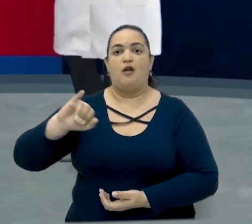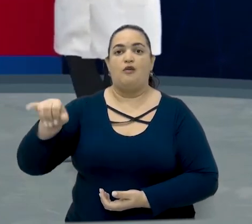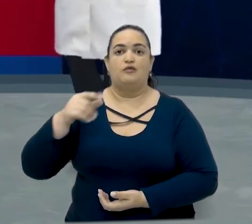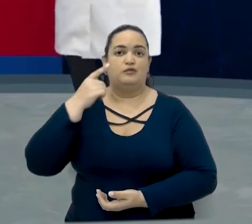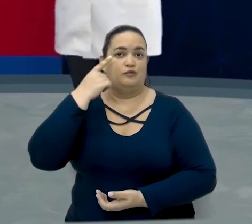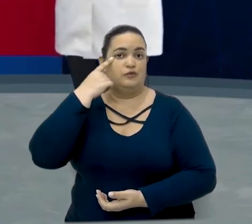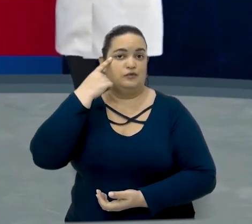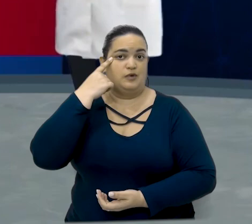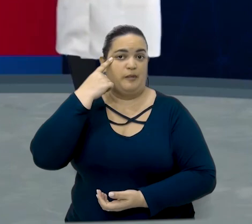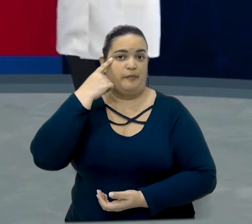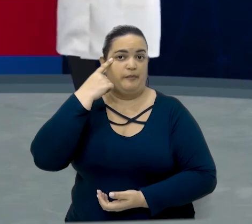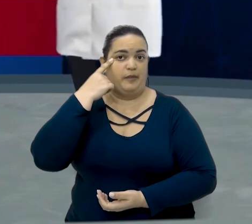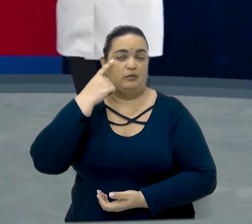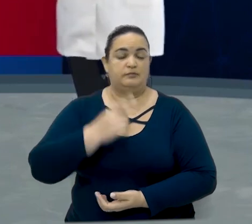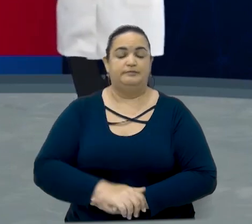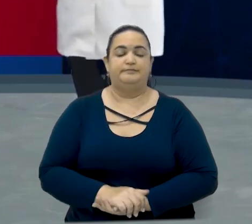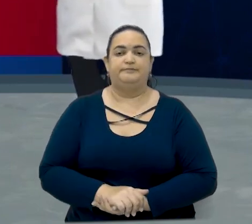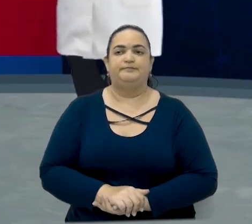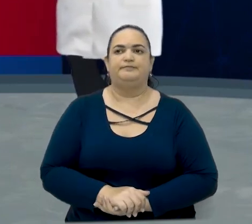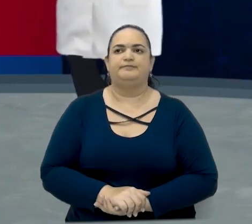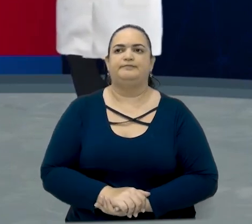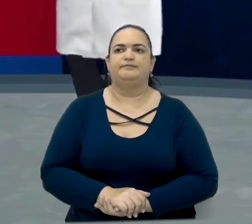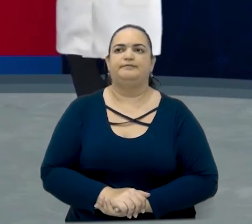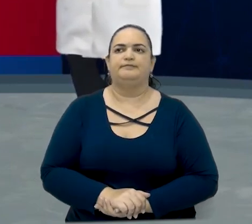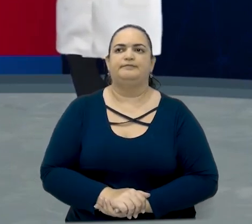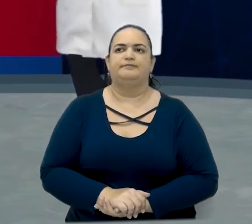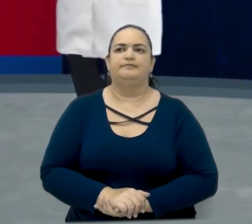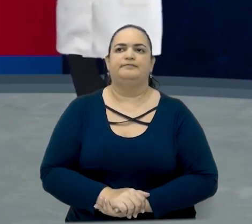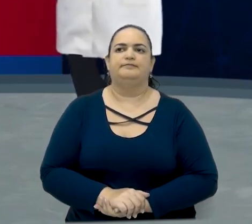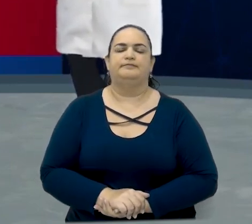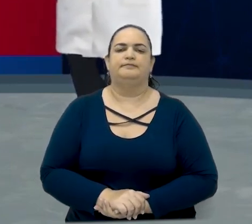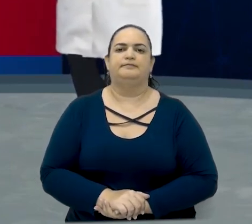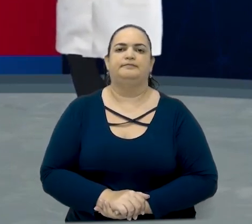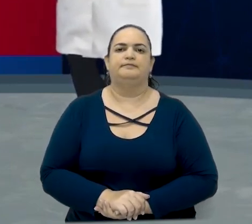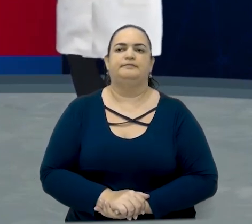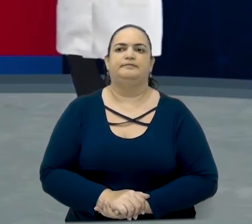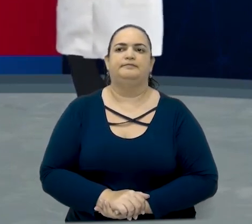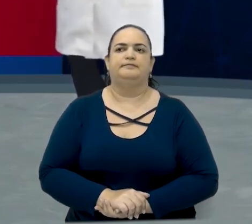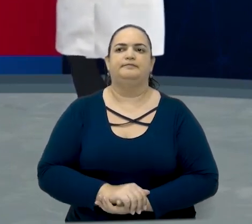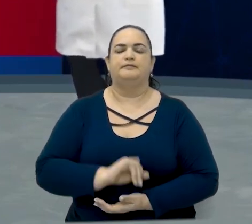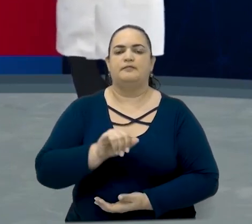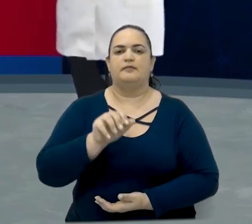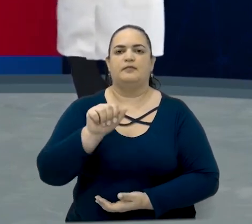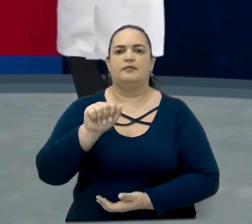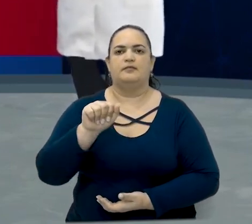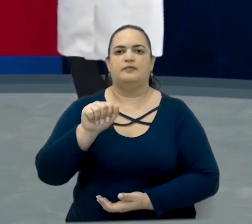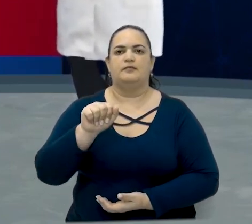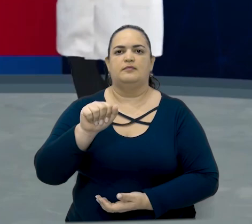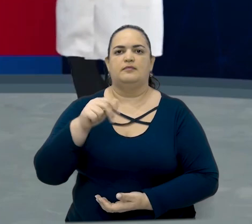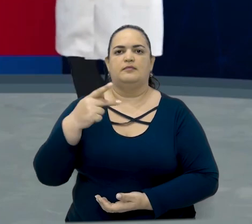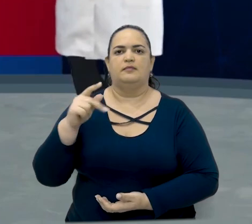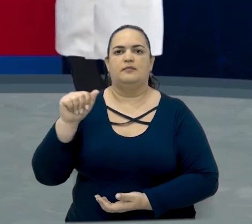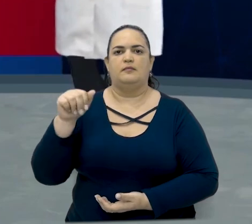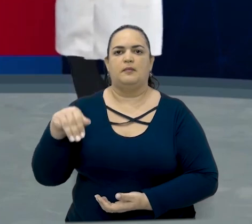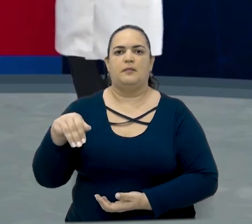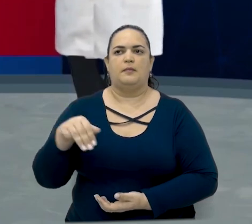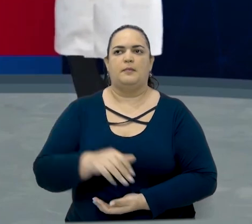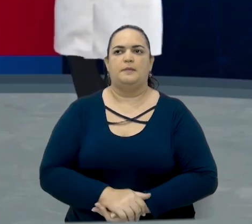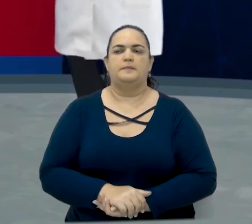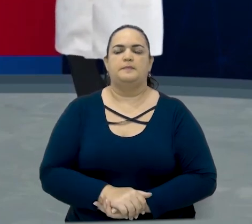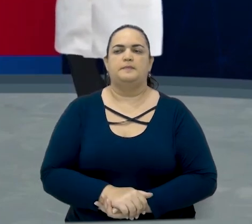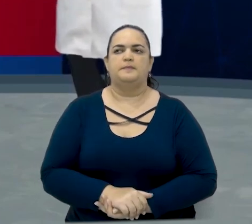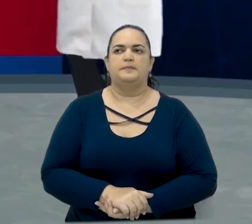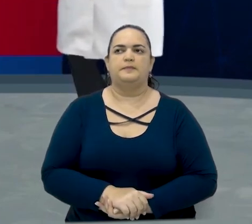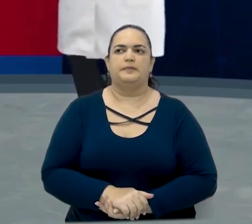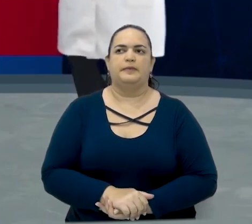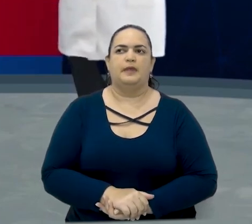Japão. Então anotem aí, tá? Se não anotaram esse nome desse país, anotem também. Japan é Japão. I'm